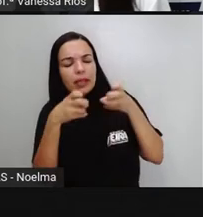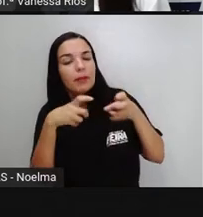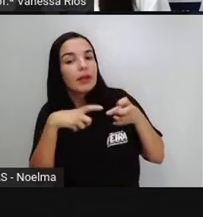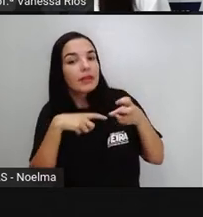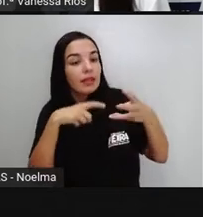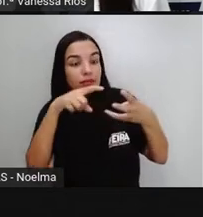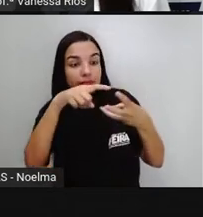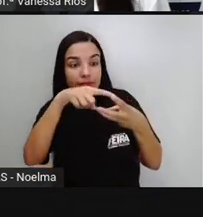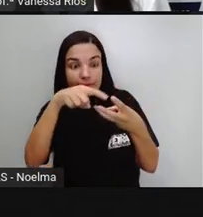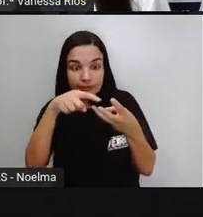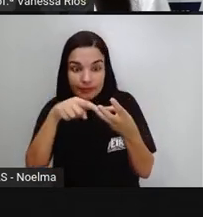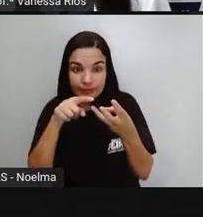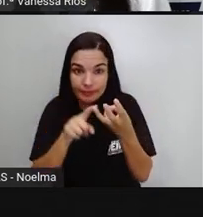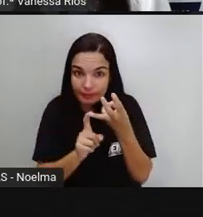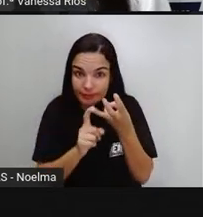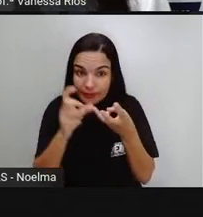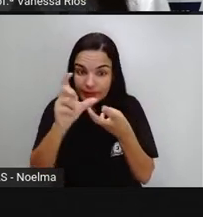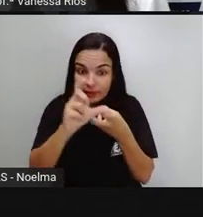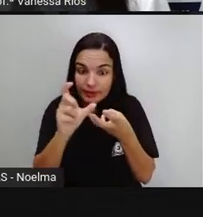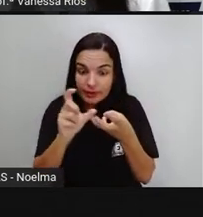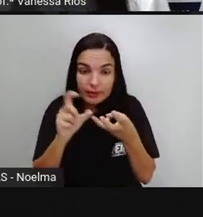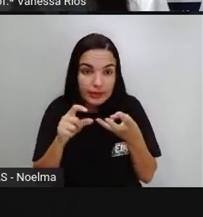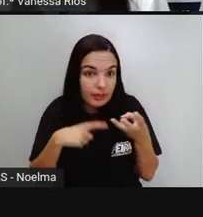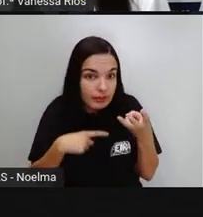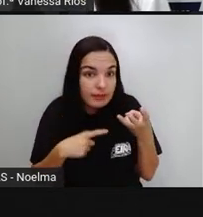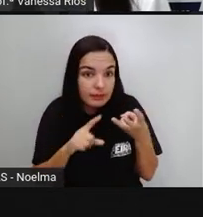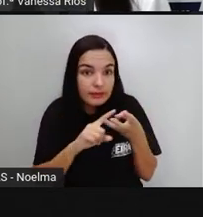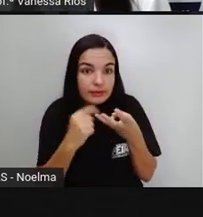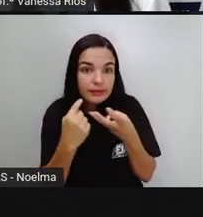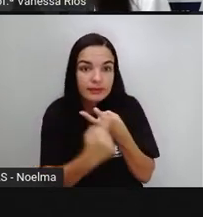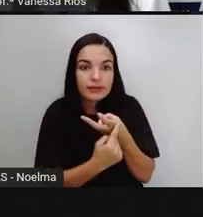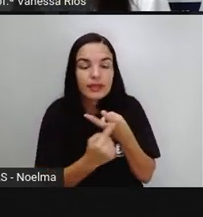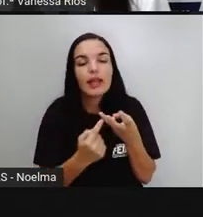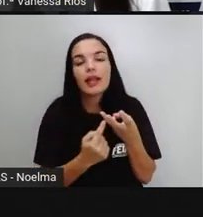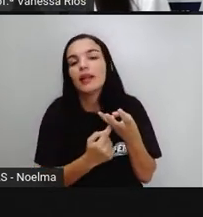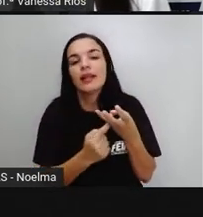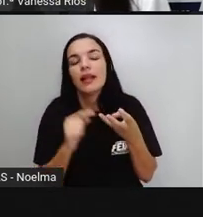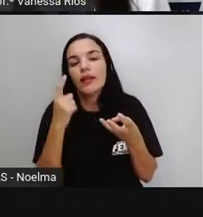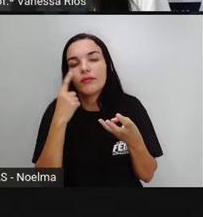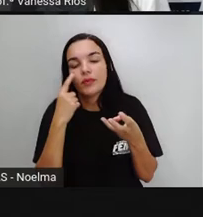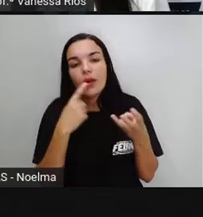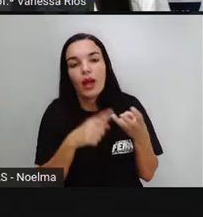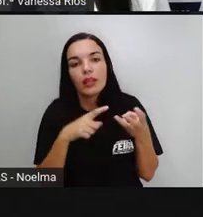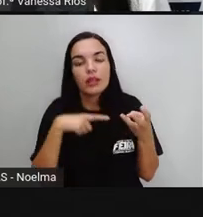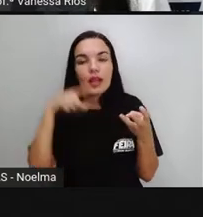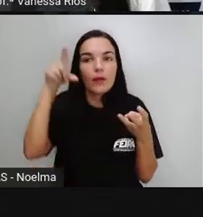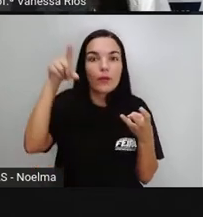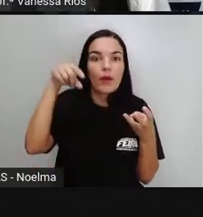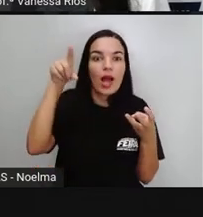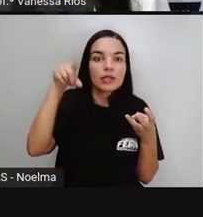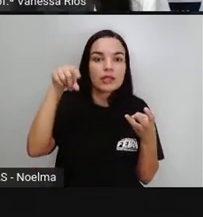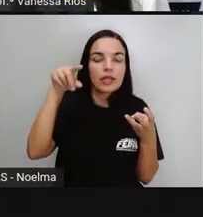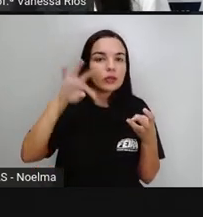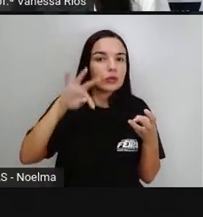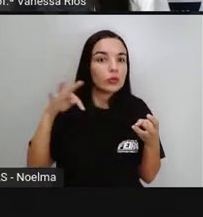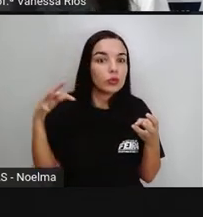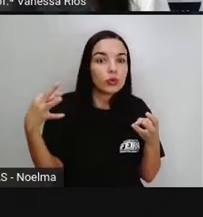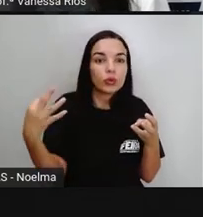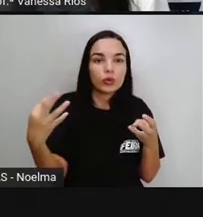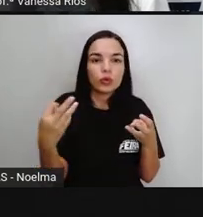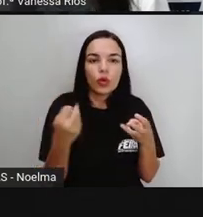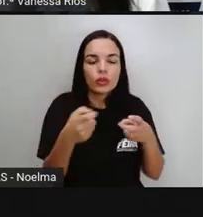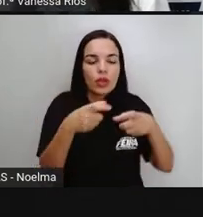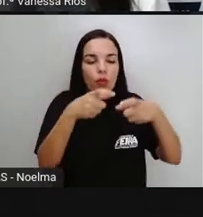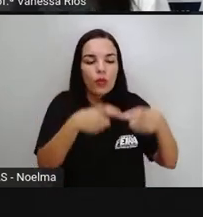trisílabas, porque possuem aí três sílabas, não é? Árvore, lâmpada e número. Em relação à